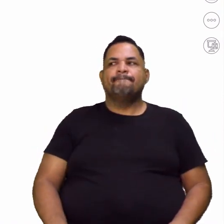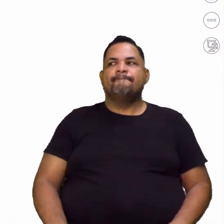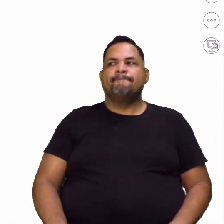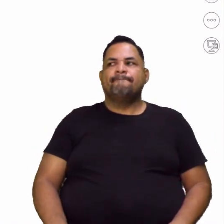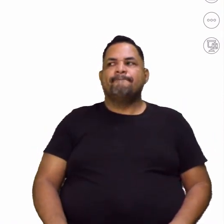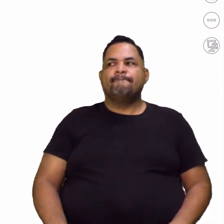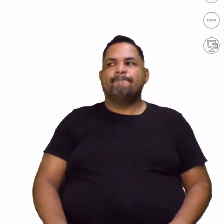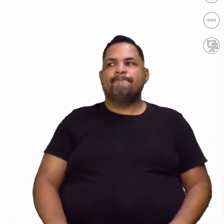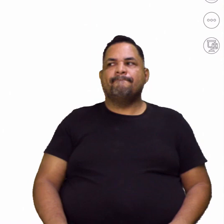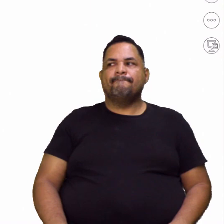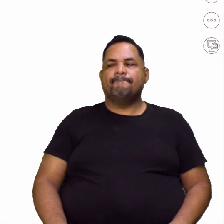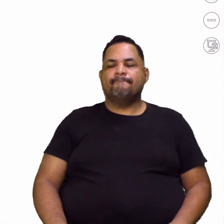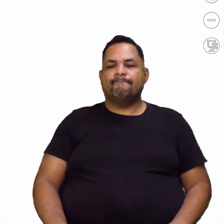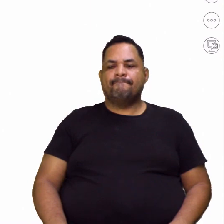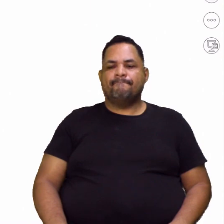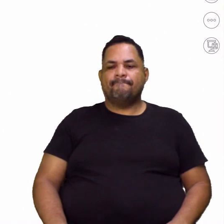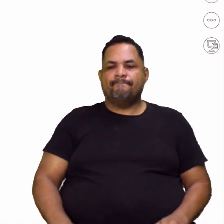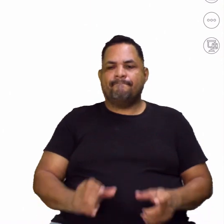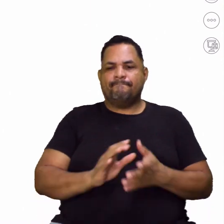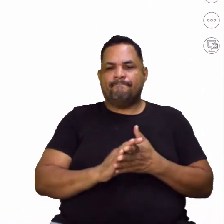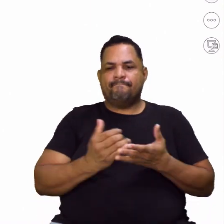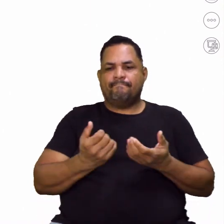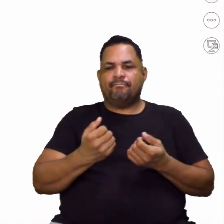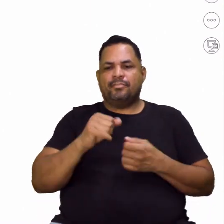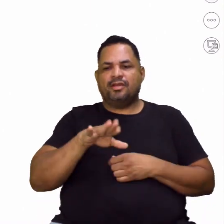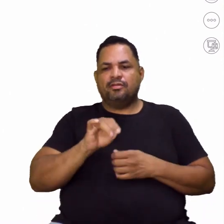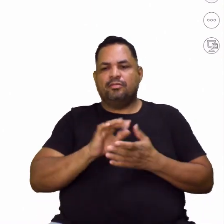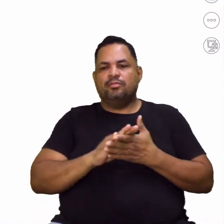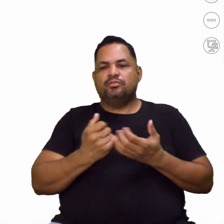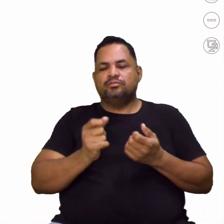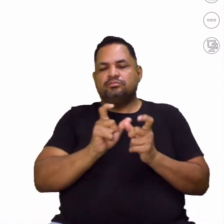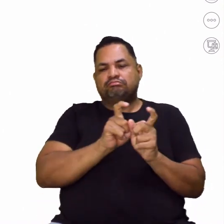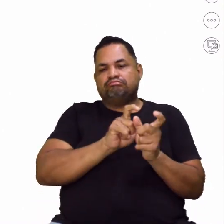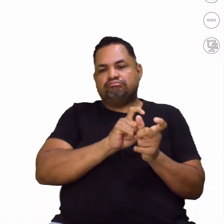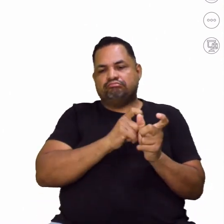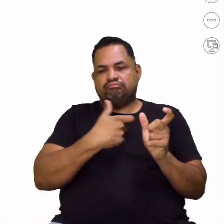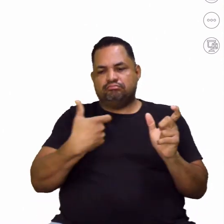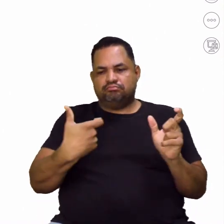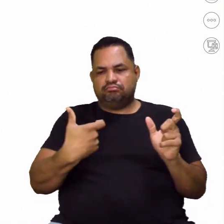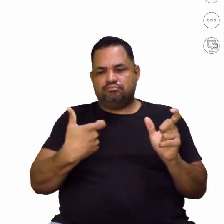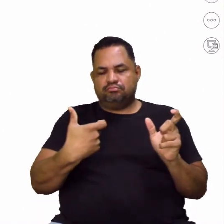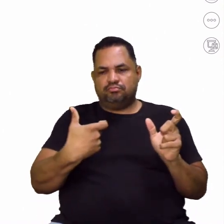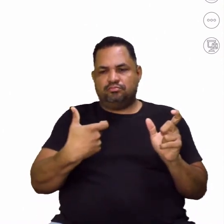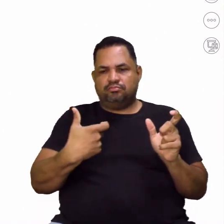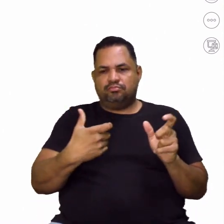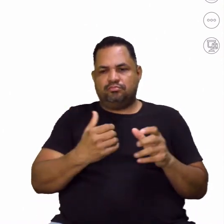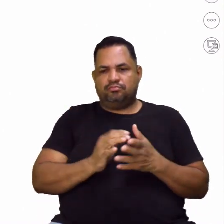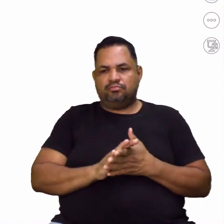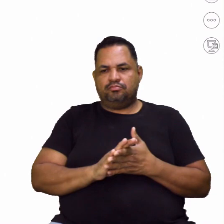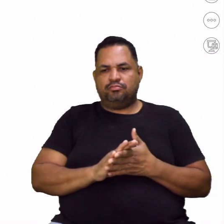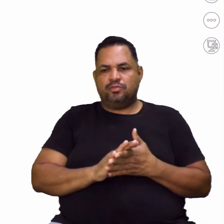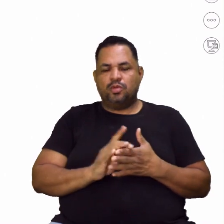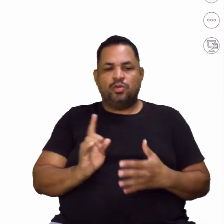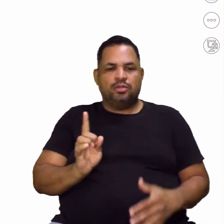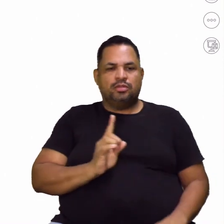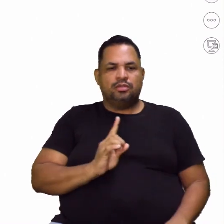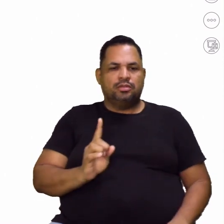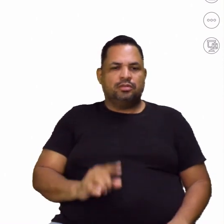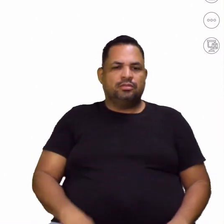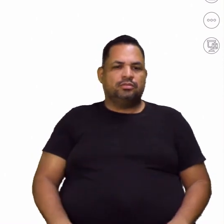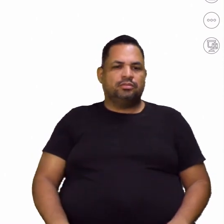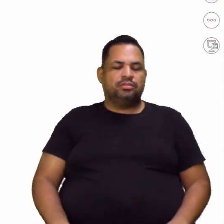A antonímia pode originar-se de um prefixo de sentido oposto ou negativo.